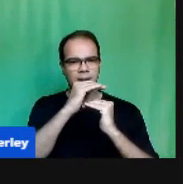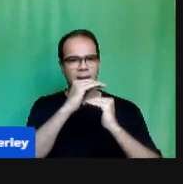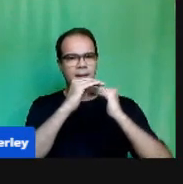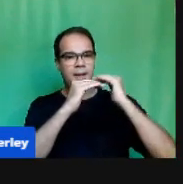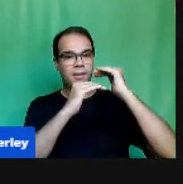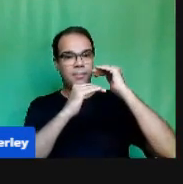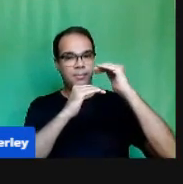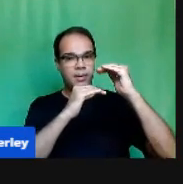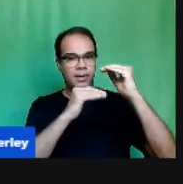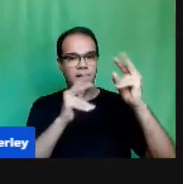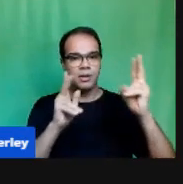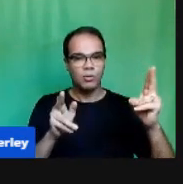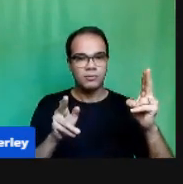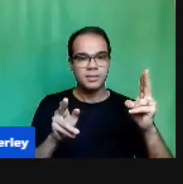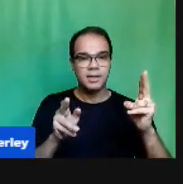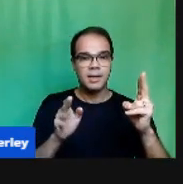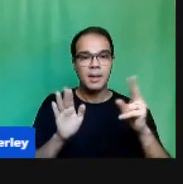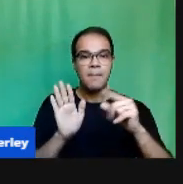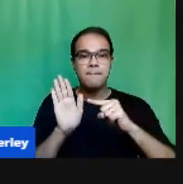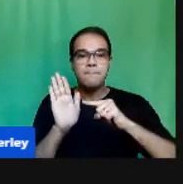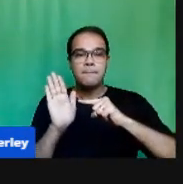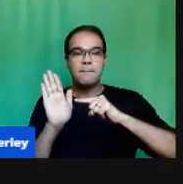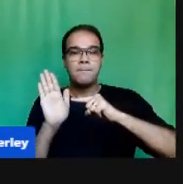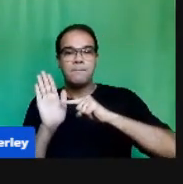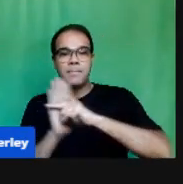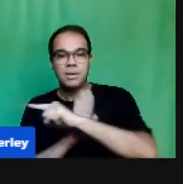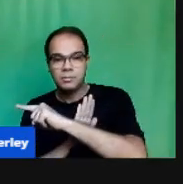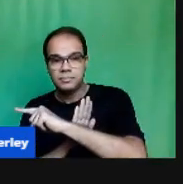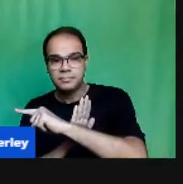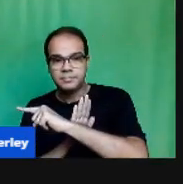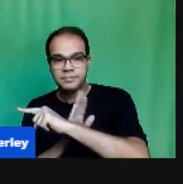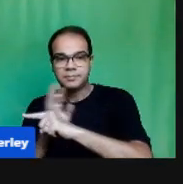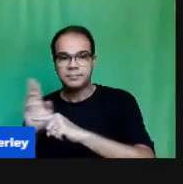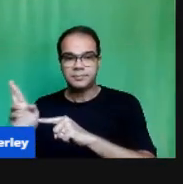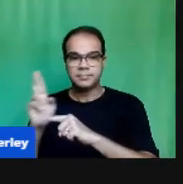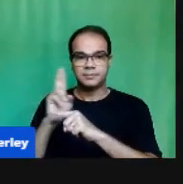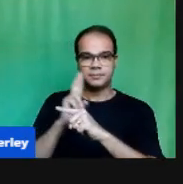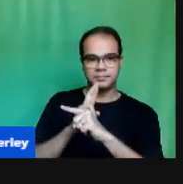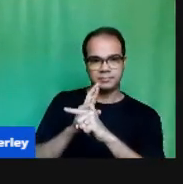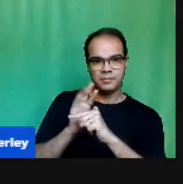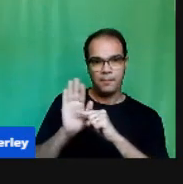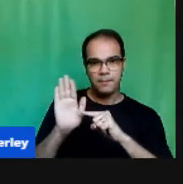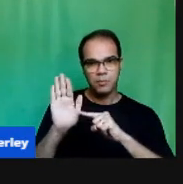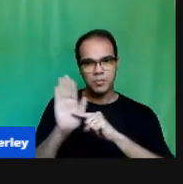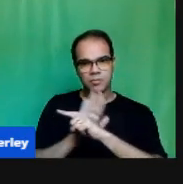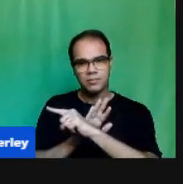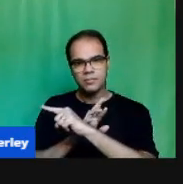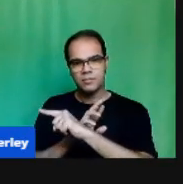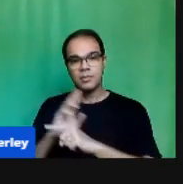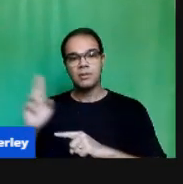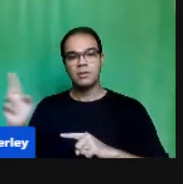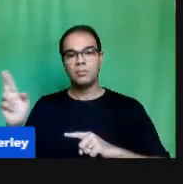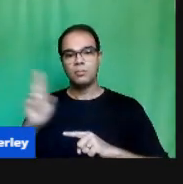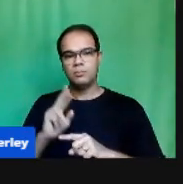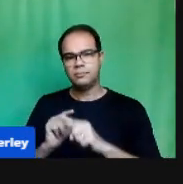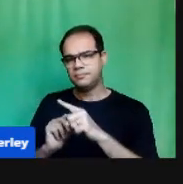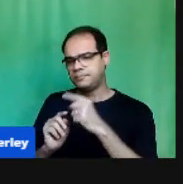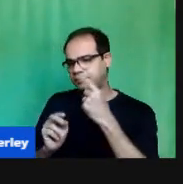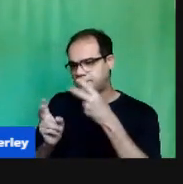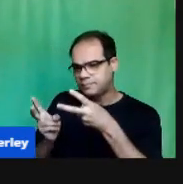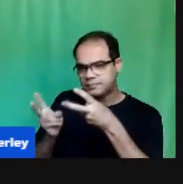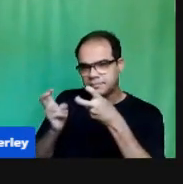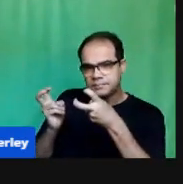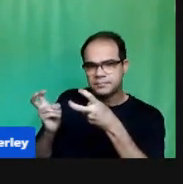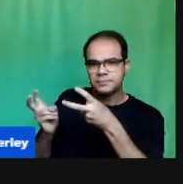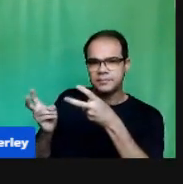feedback Permita A clara Compreensão Do sistema De avaliação Não como Um momento De